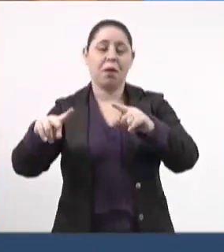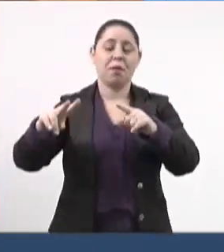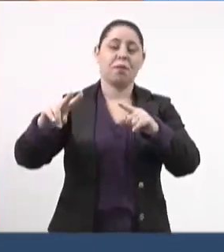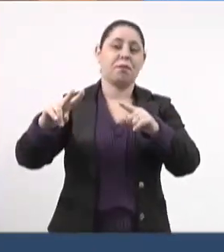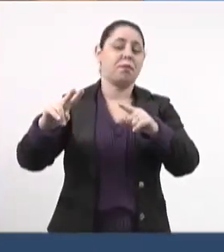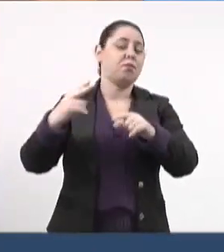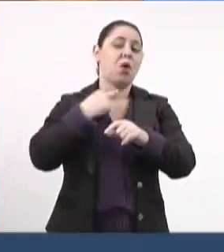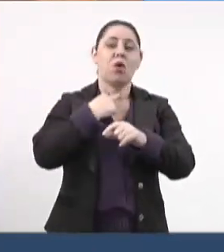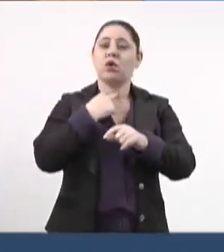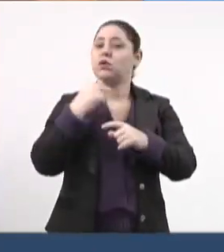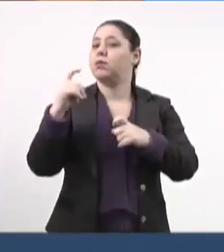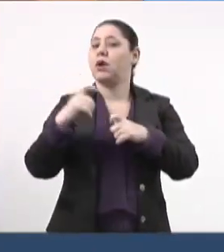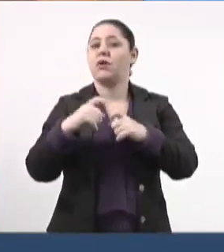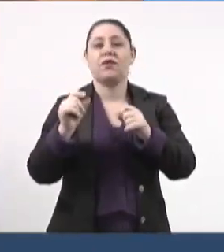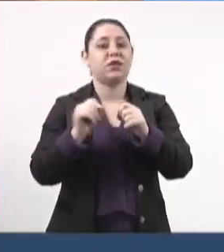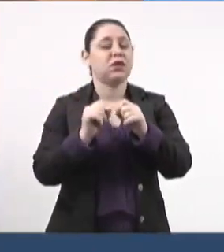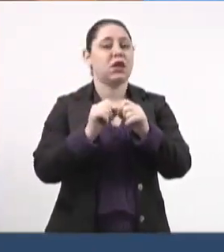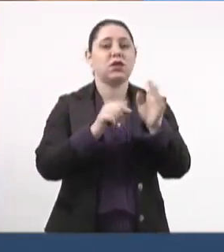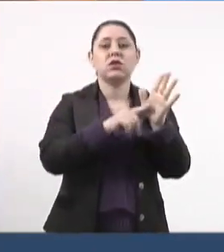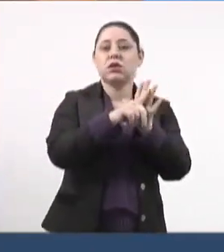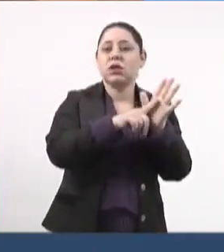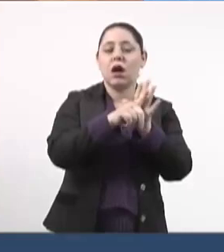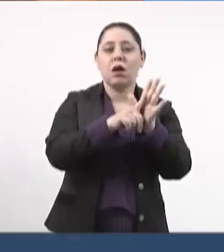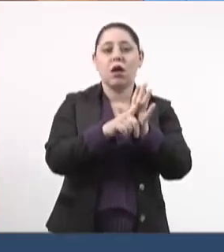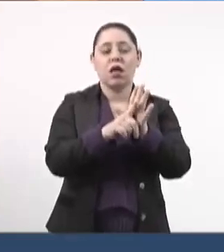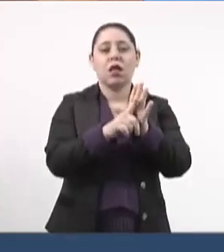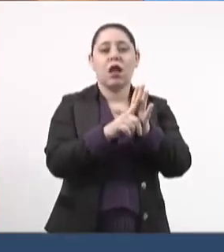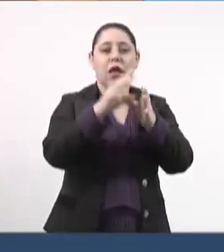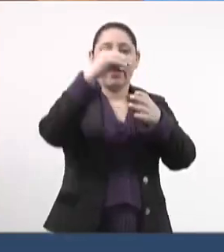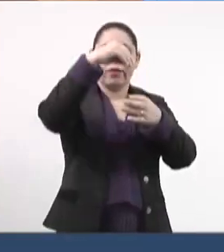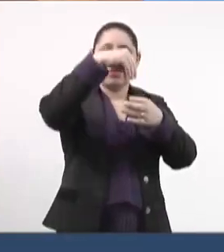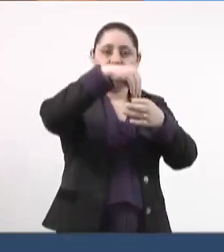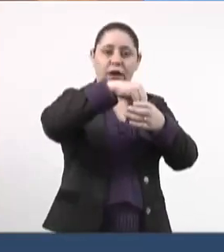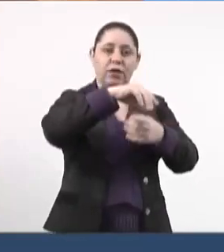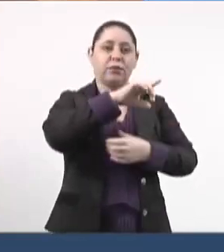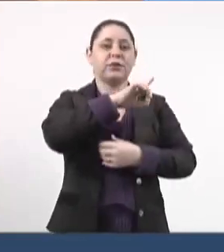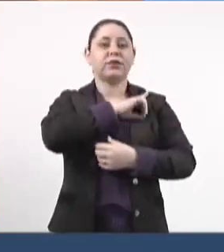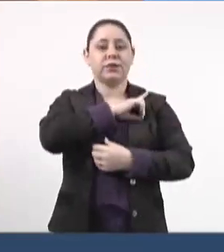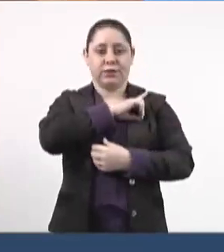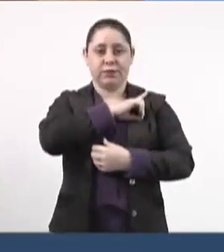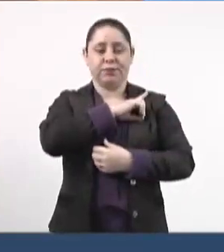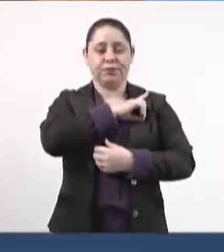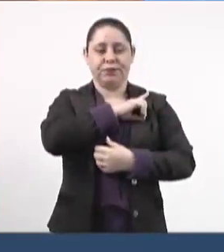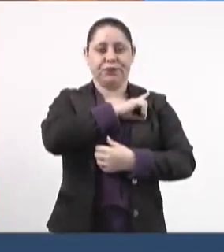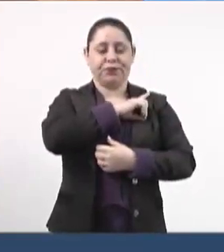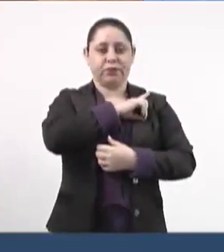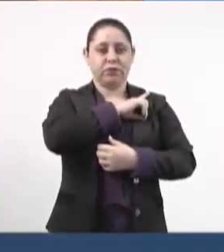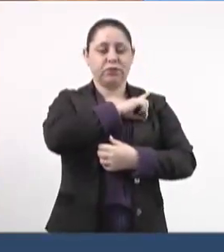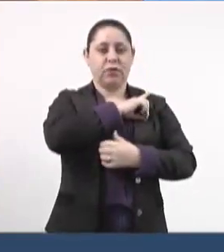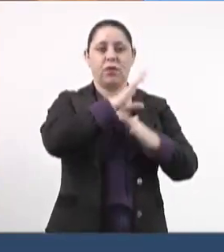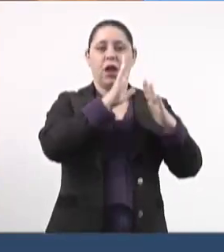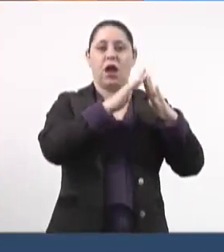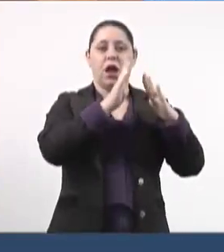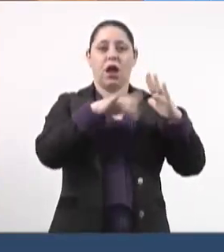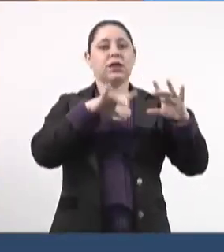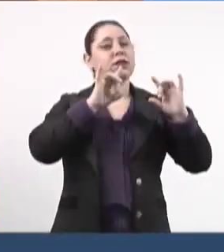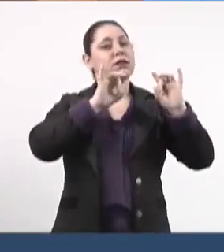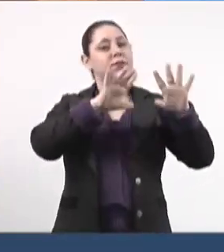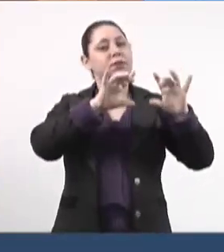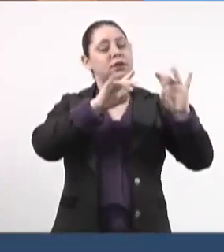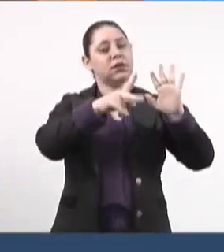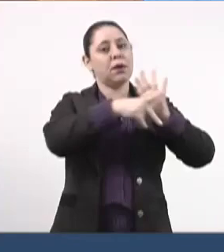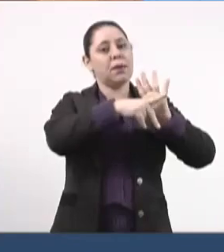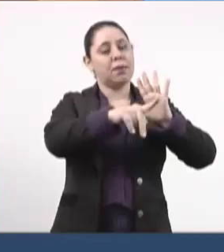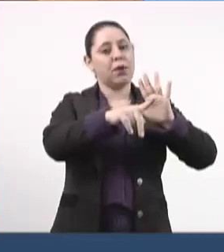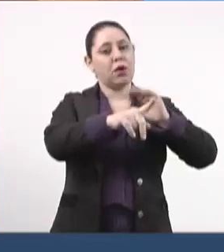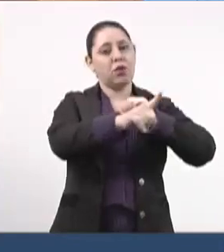médicos realizarem exames no interior de uma delegacia, de uma casa especializada